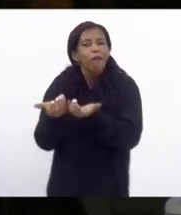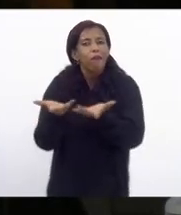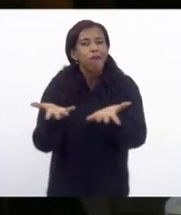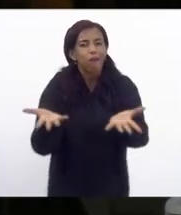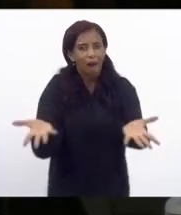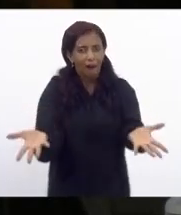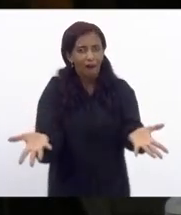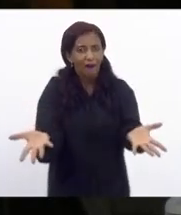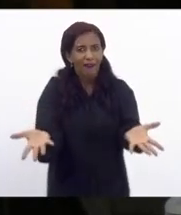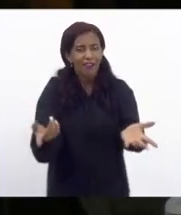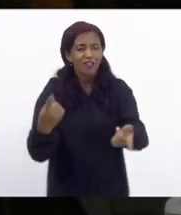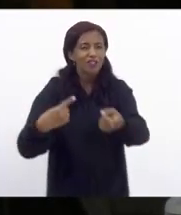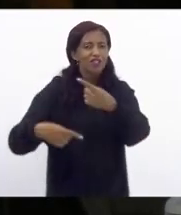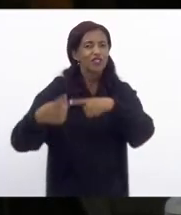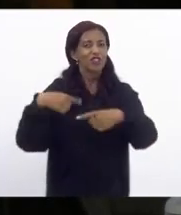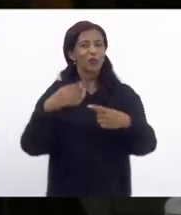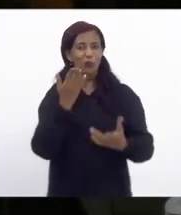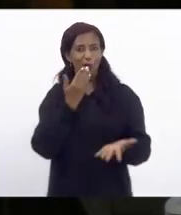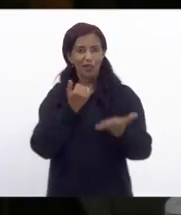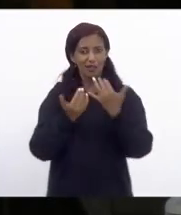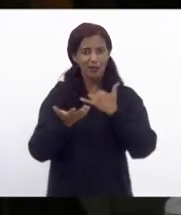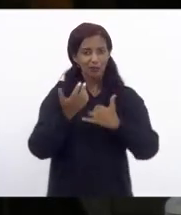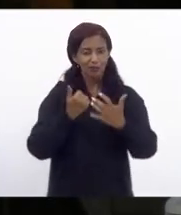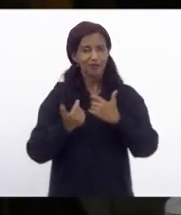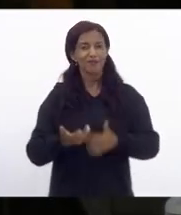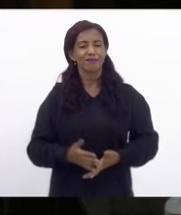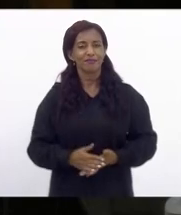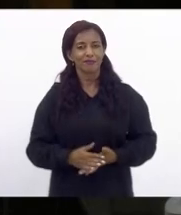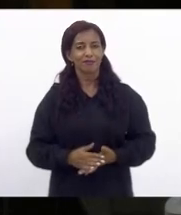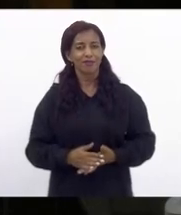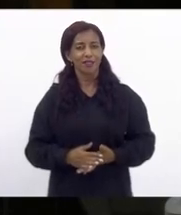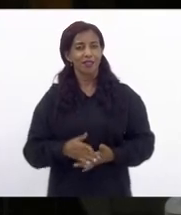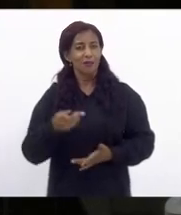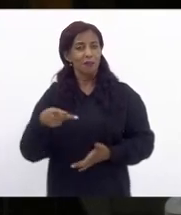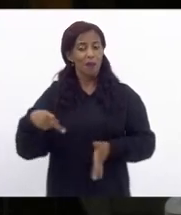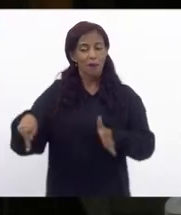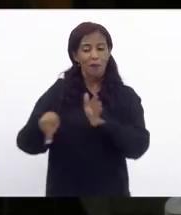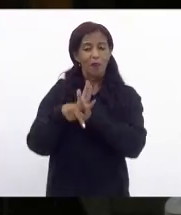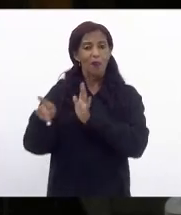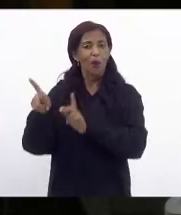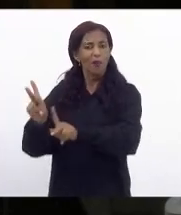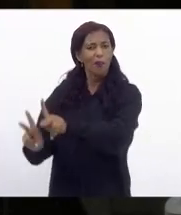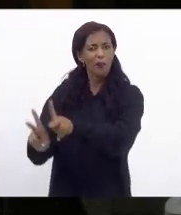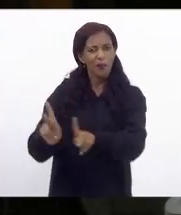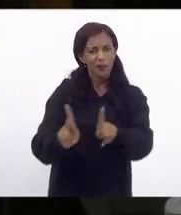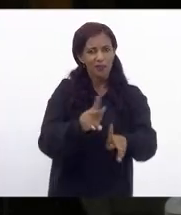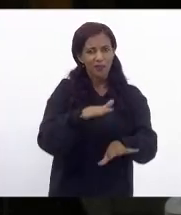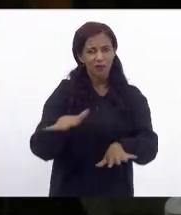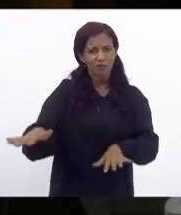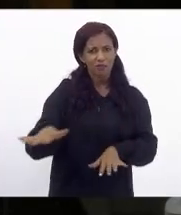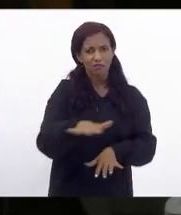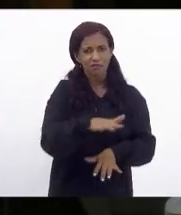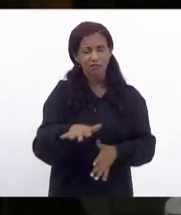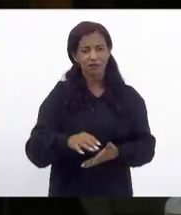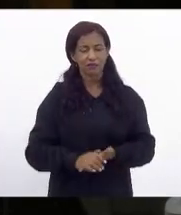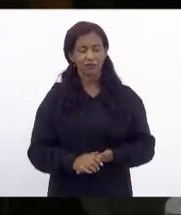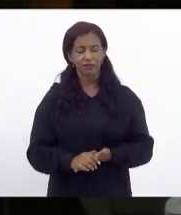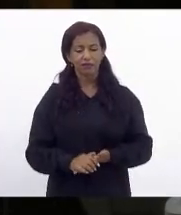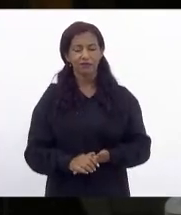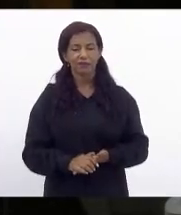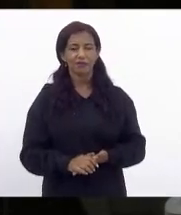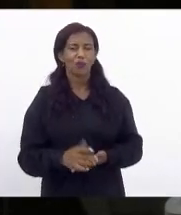de retorno alimentar para a sua própria população outro dia